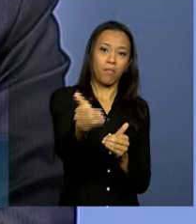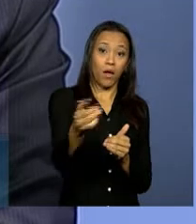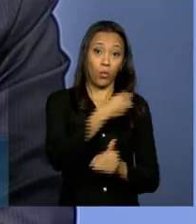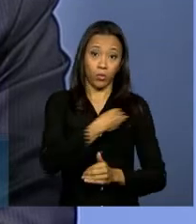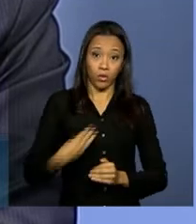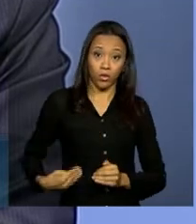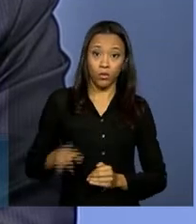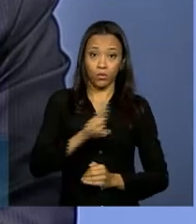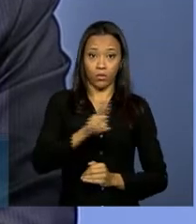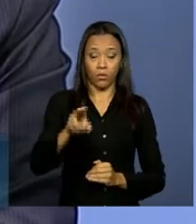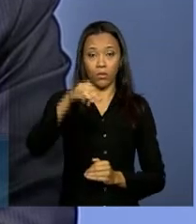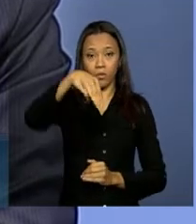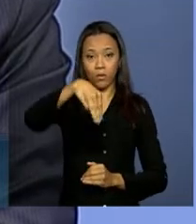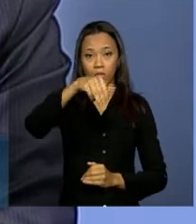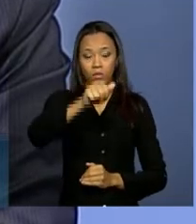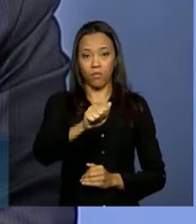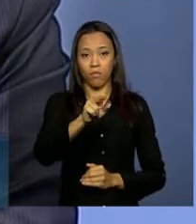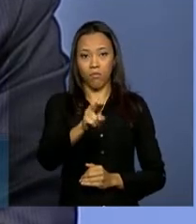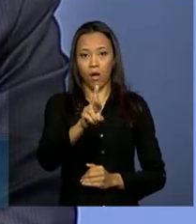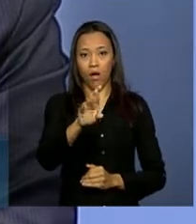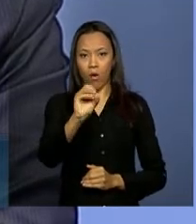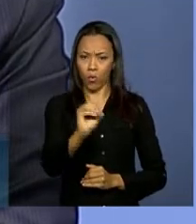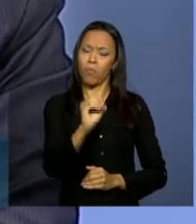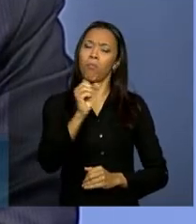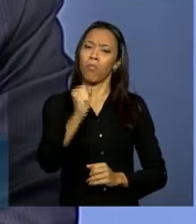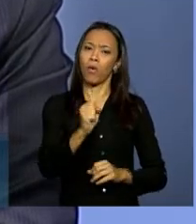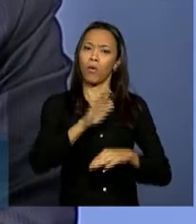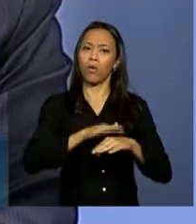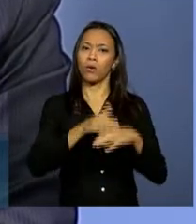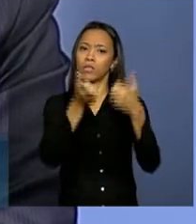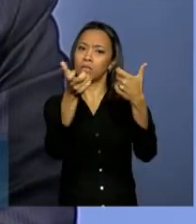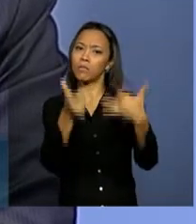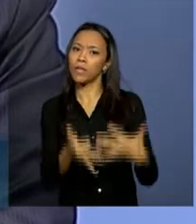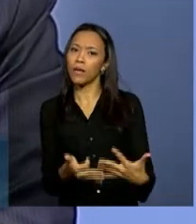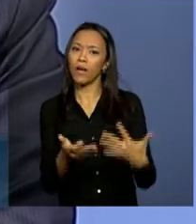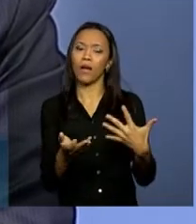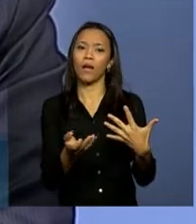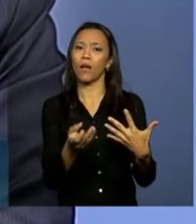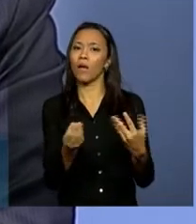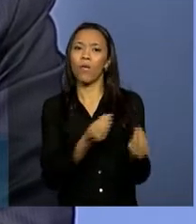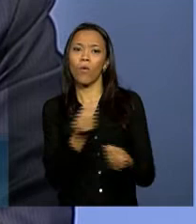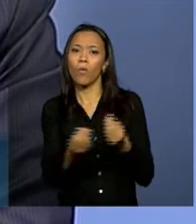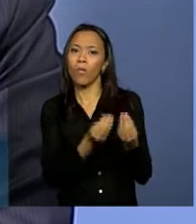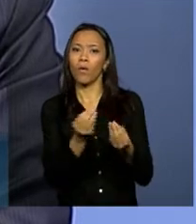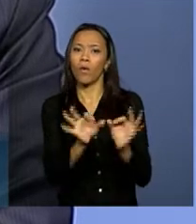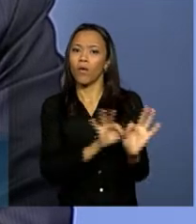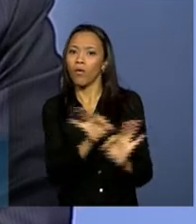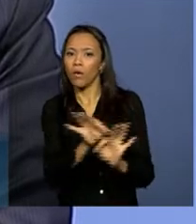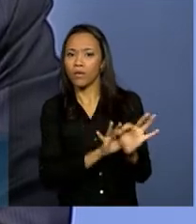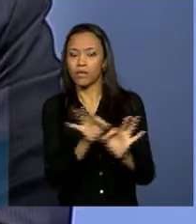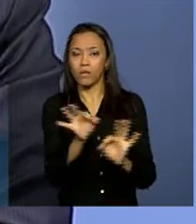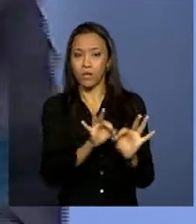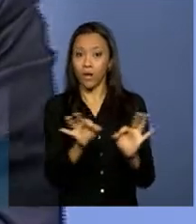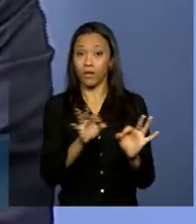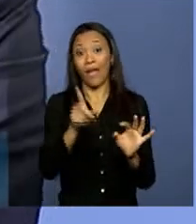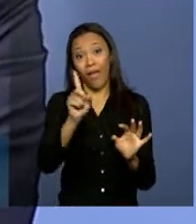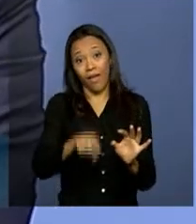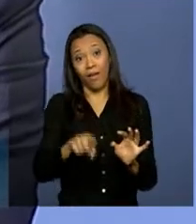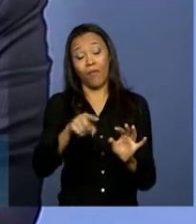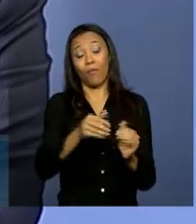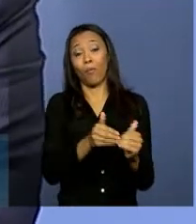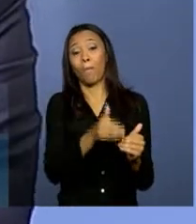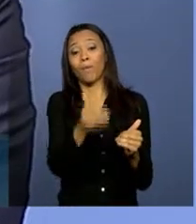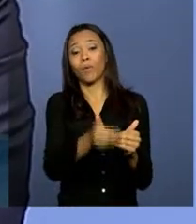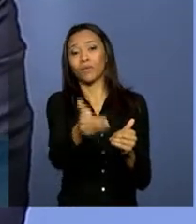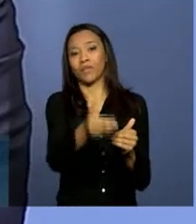dar informações sobre o processo de contratação do escritório, que isso é um processo licitatório que